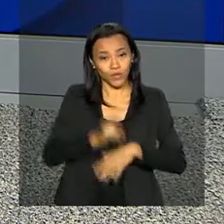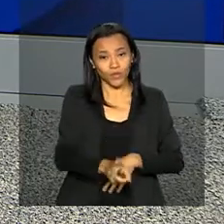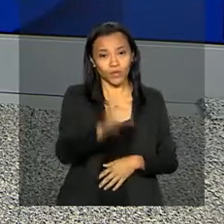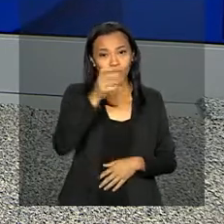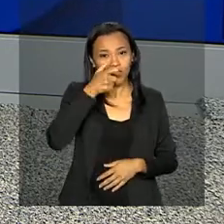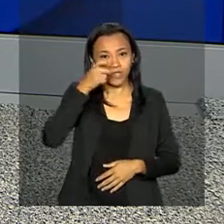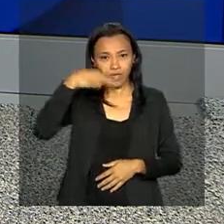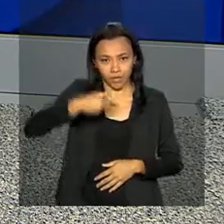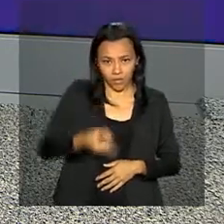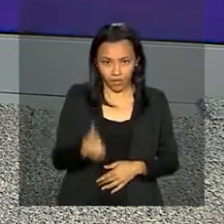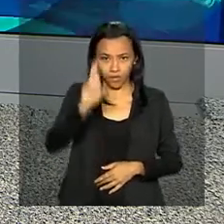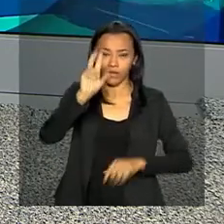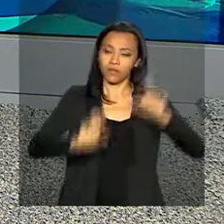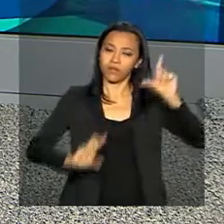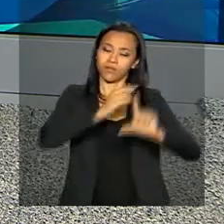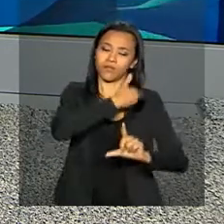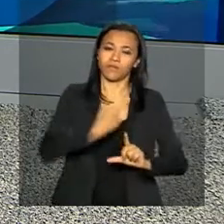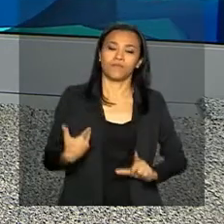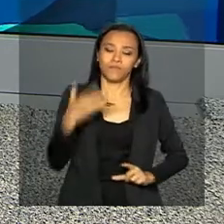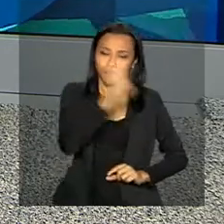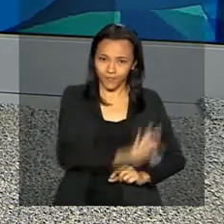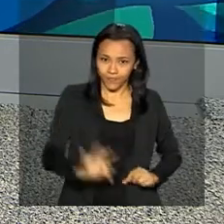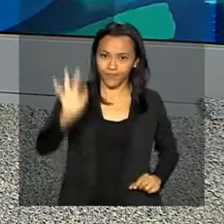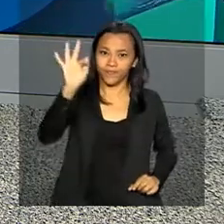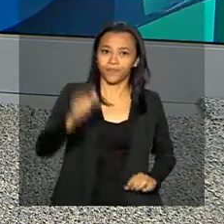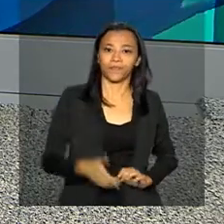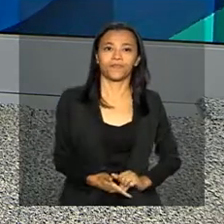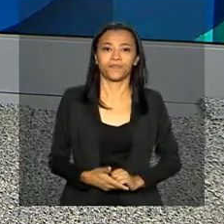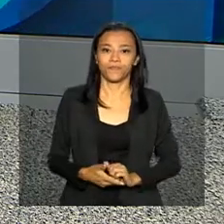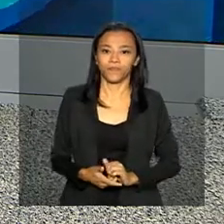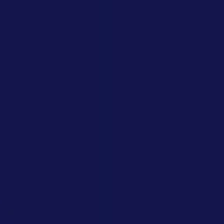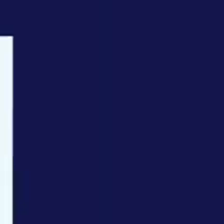continue com a gente aqui na NBR, a TV do Governo Federal.